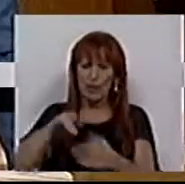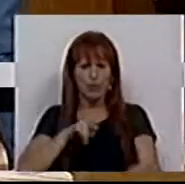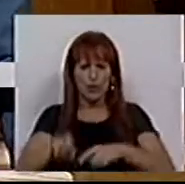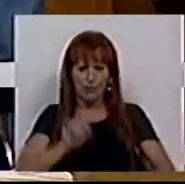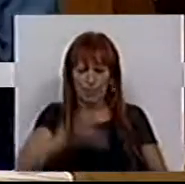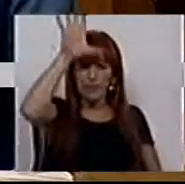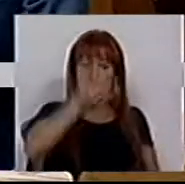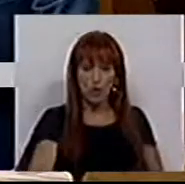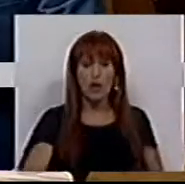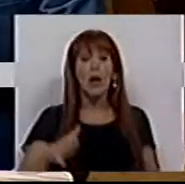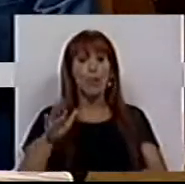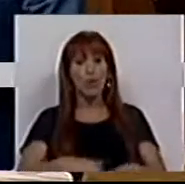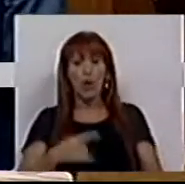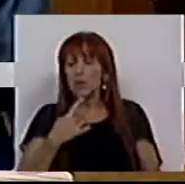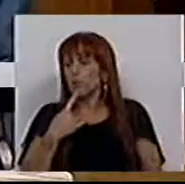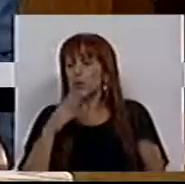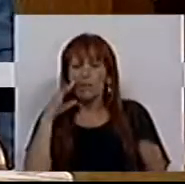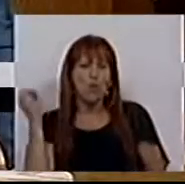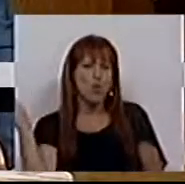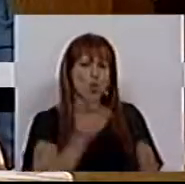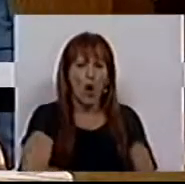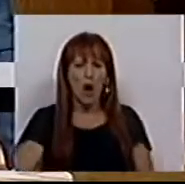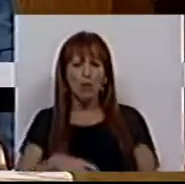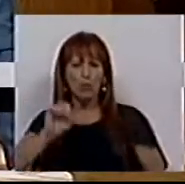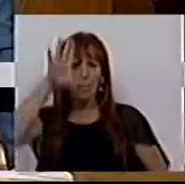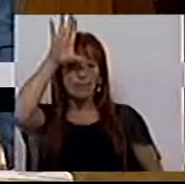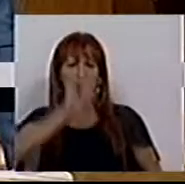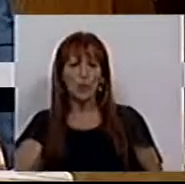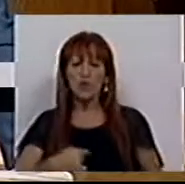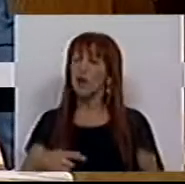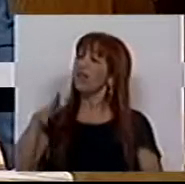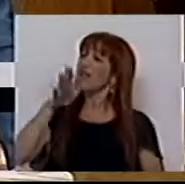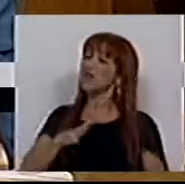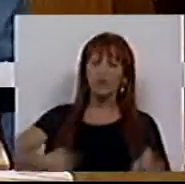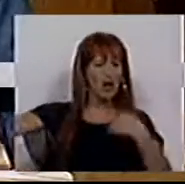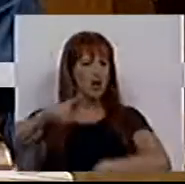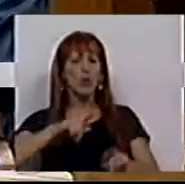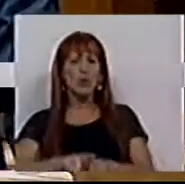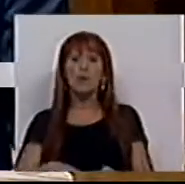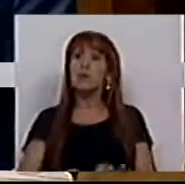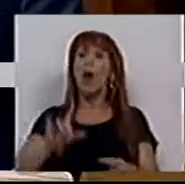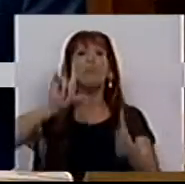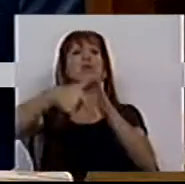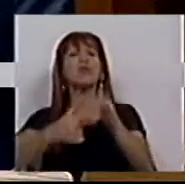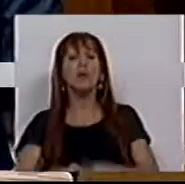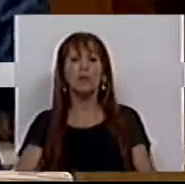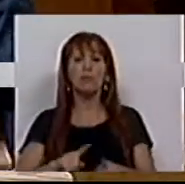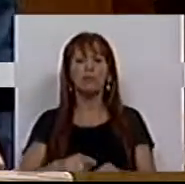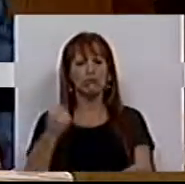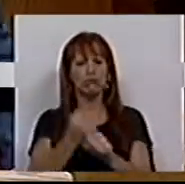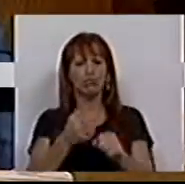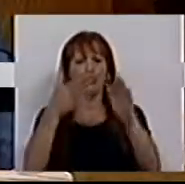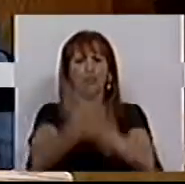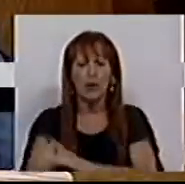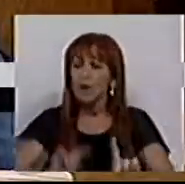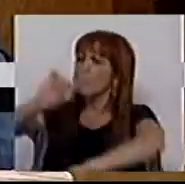política deste Governo. E por isso é muito o descaramento do Primeiro-Ministro que nos vem dizer que tem como projeto o pleno emprego,